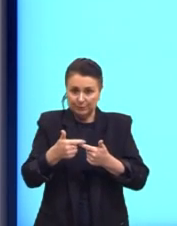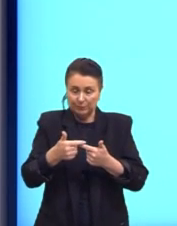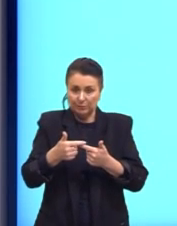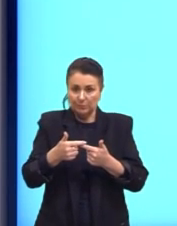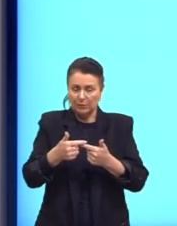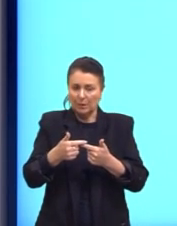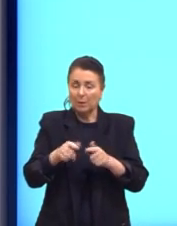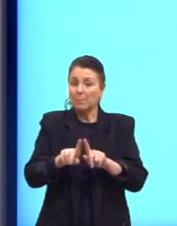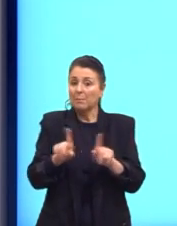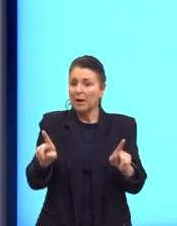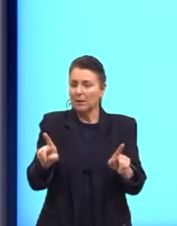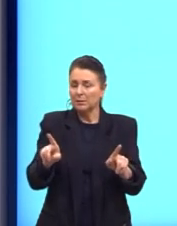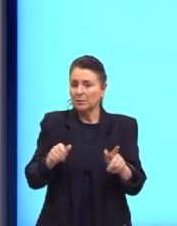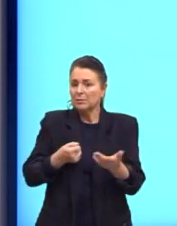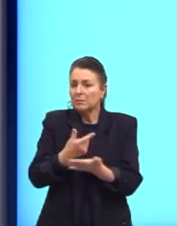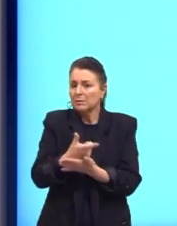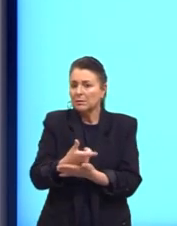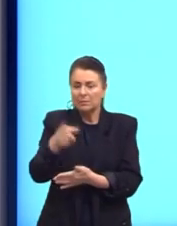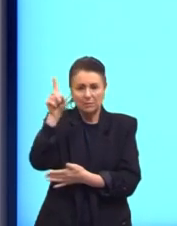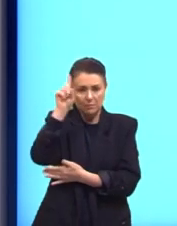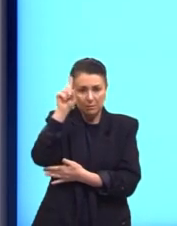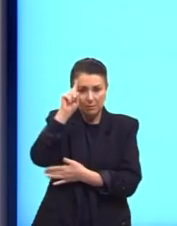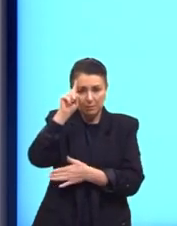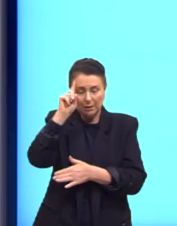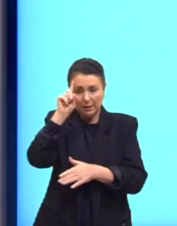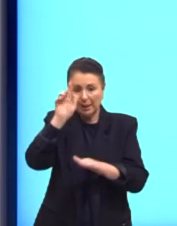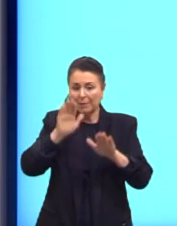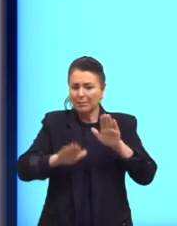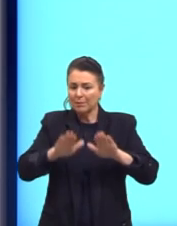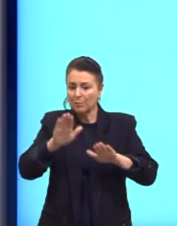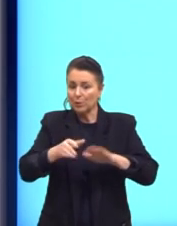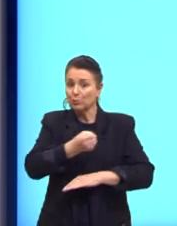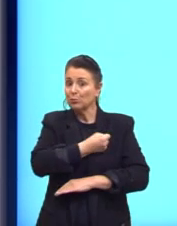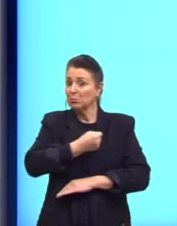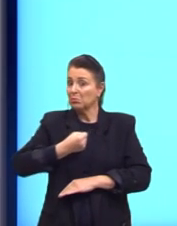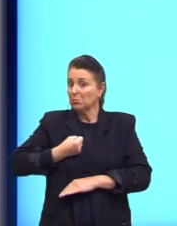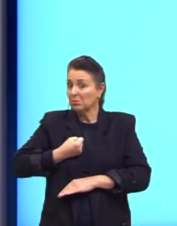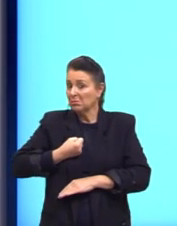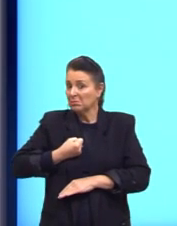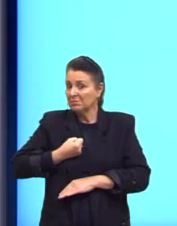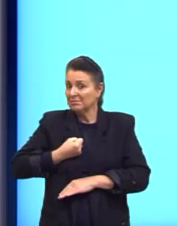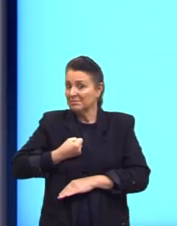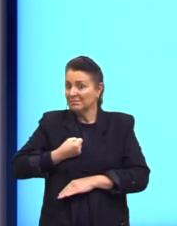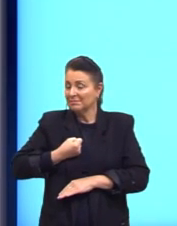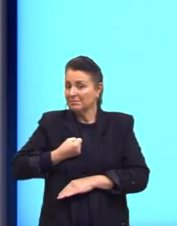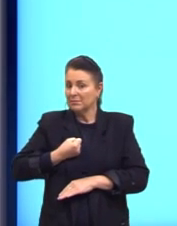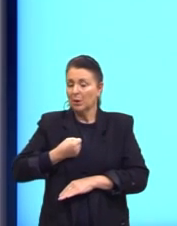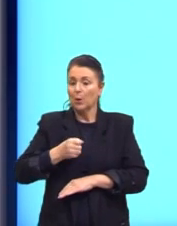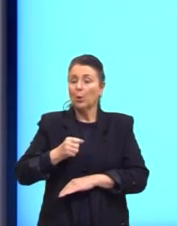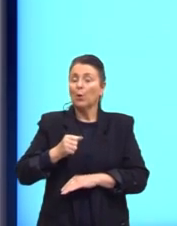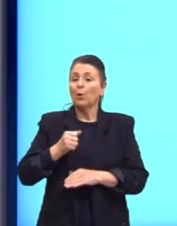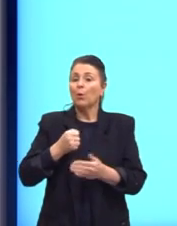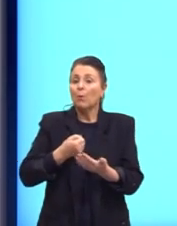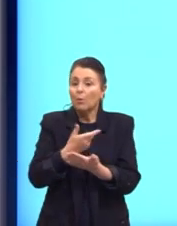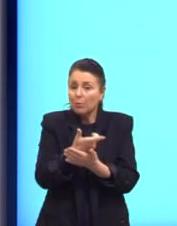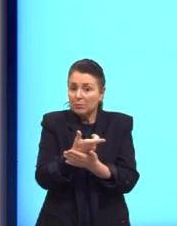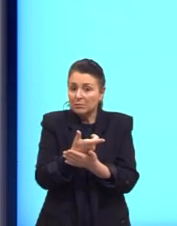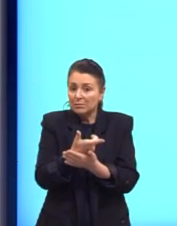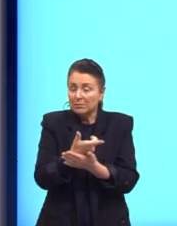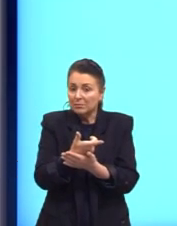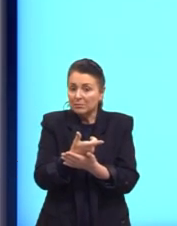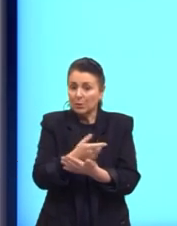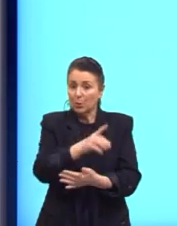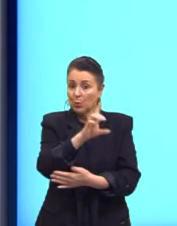preço ali da diária, ele depende do número de diárias, né? Então, a gente diz que o preço que foi pago,